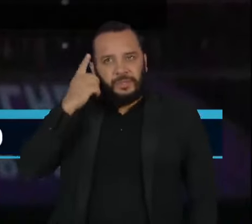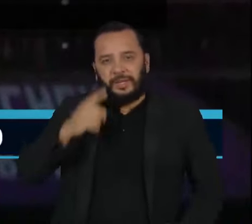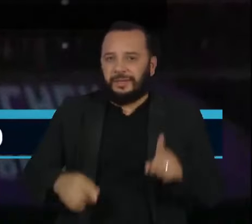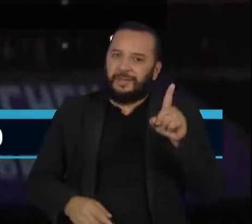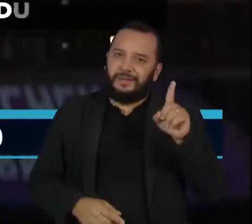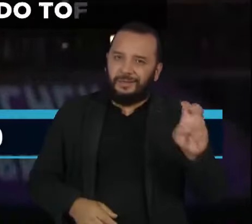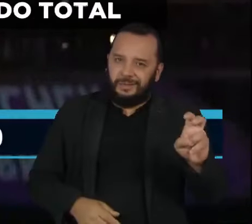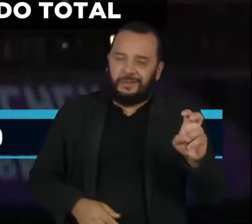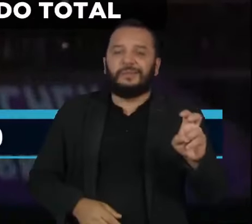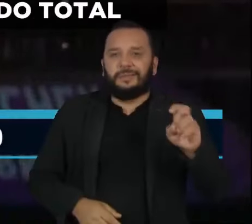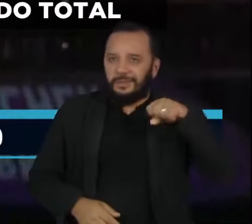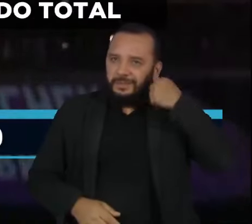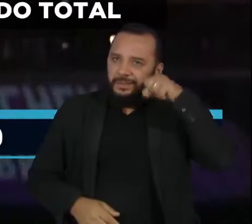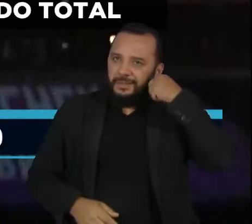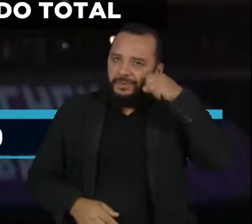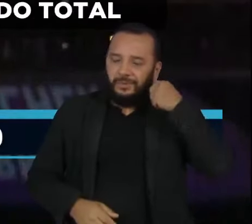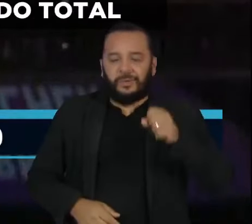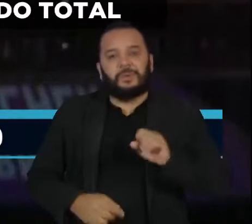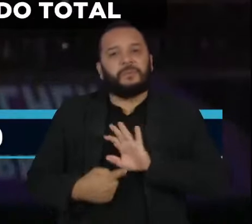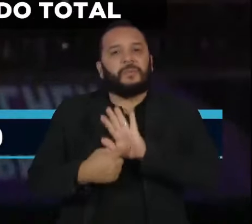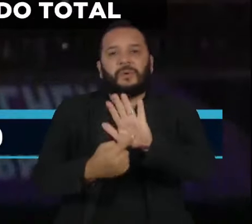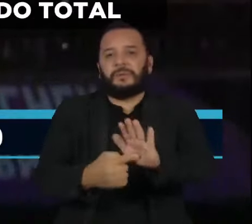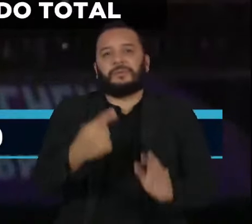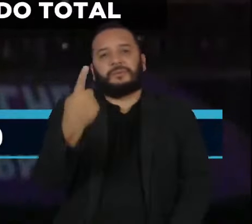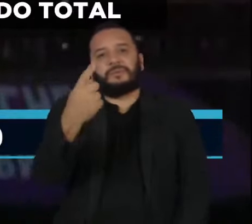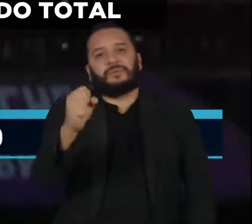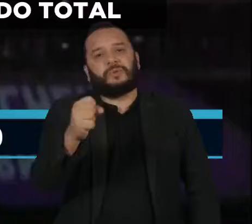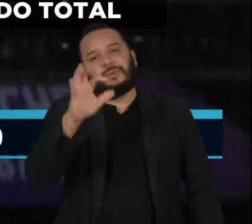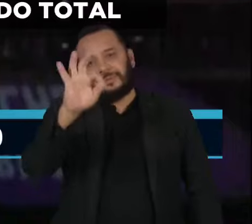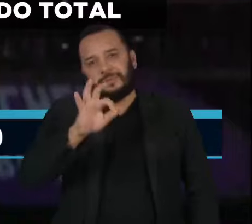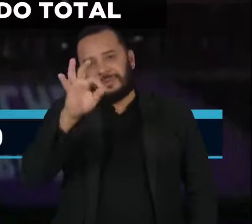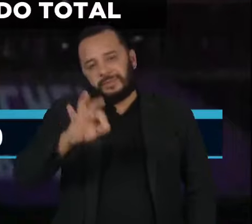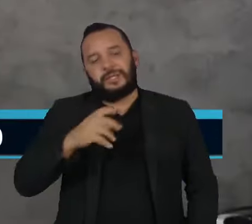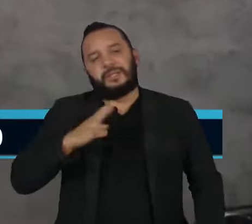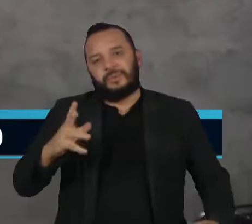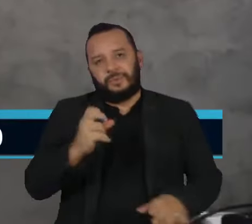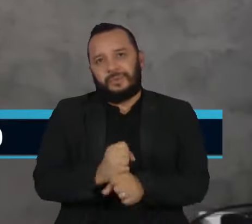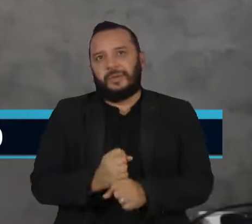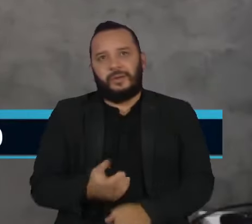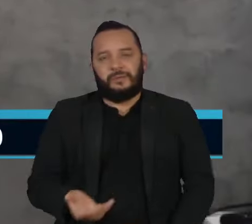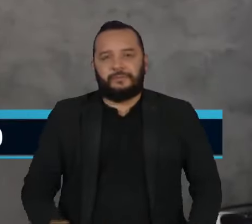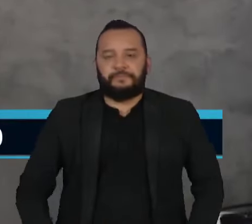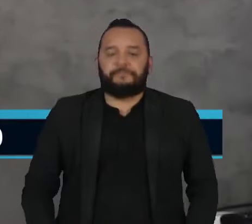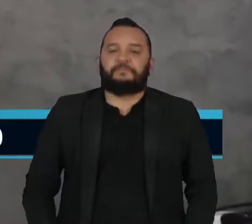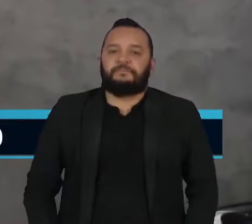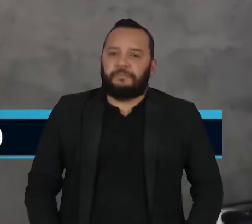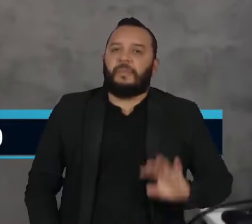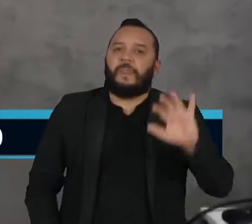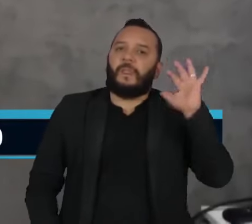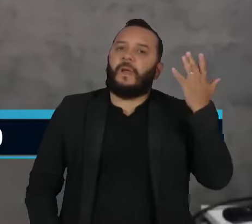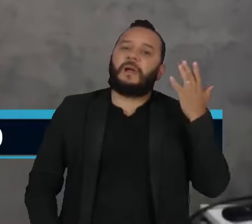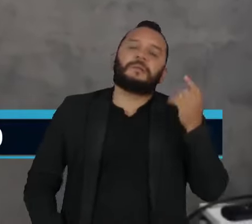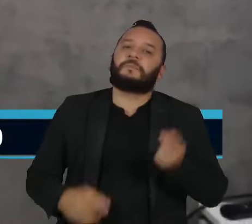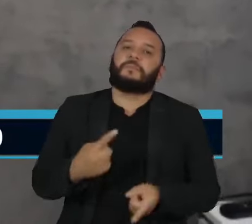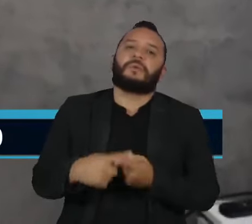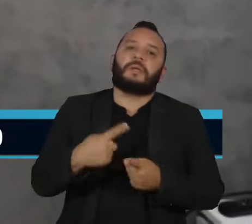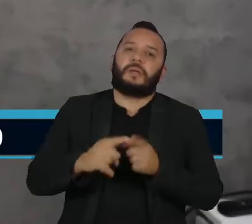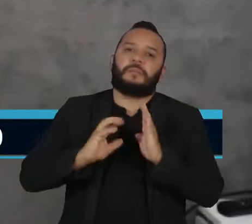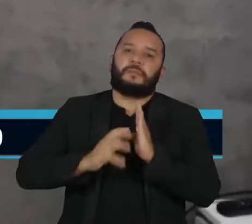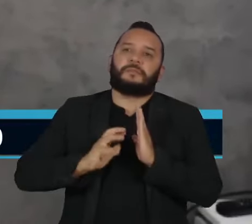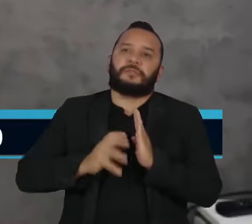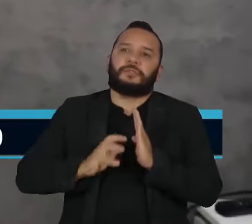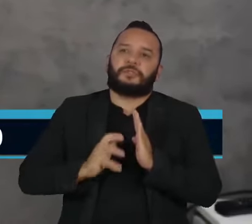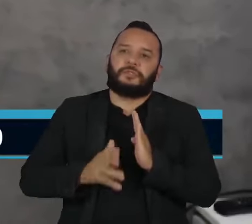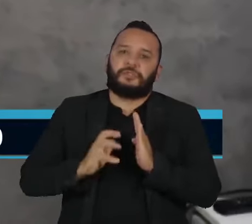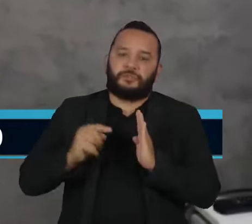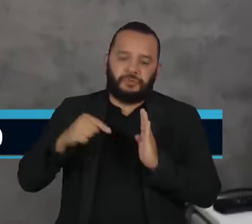senadoras simbolizam apenas 18% do total. Isso acontece principalmente porque os partidos políticos